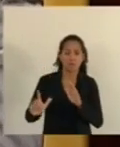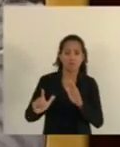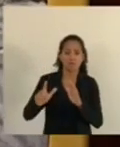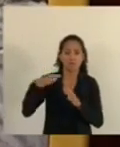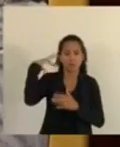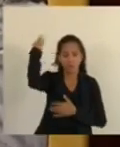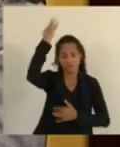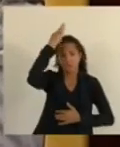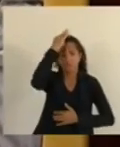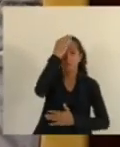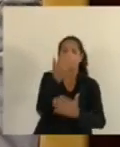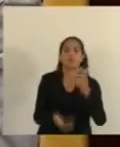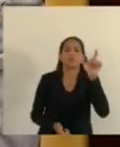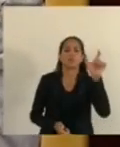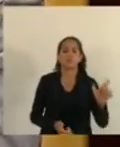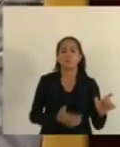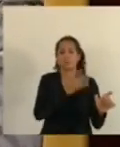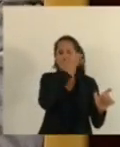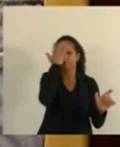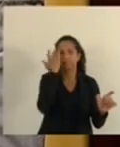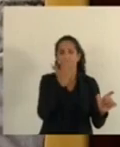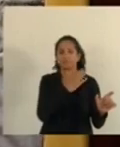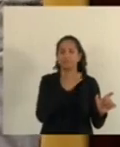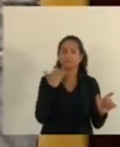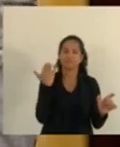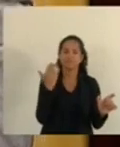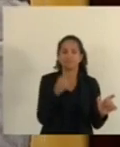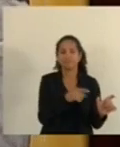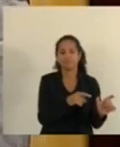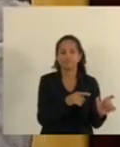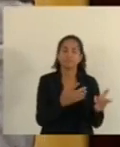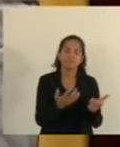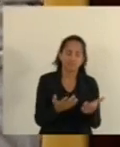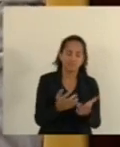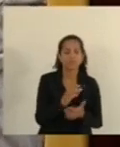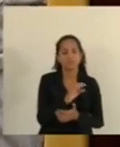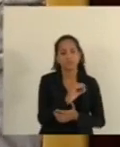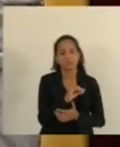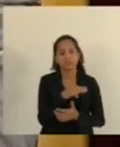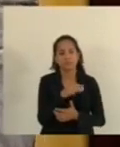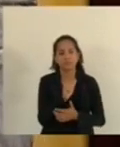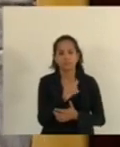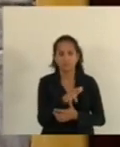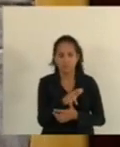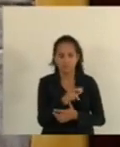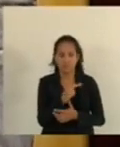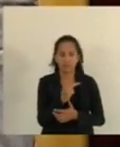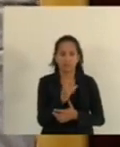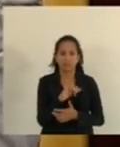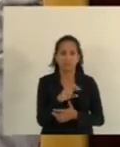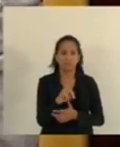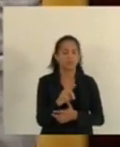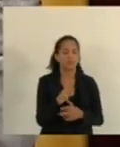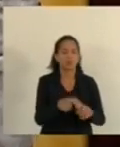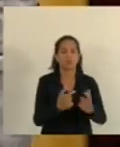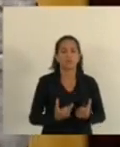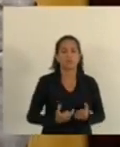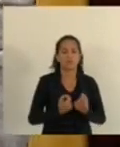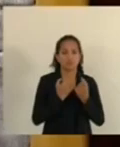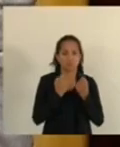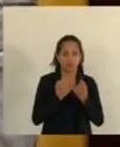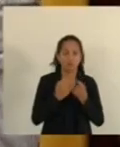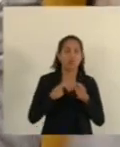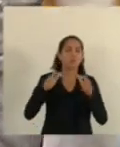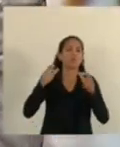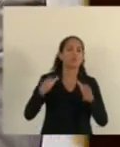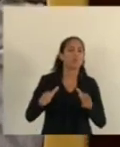hoje Um de seus ilustres filhos Simar Pinheiro, senhor presidente Morreu vítima de câncer Morador lá de Douros,